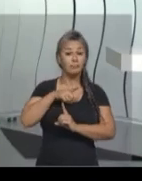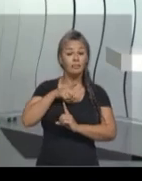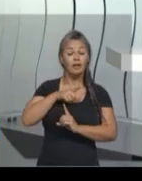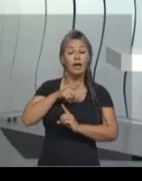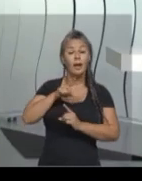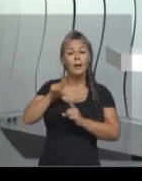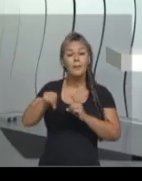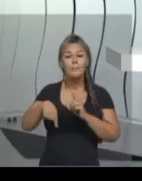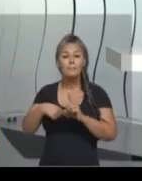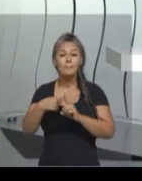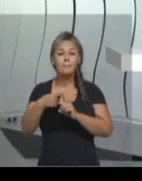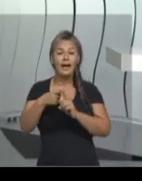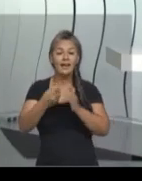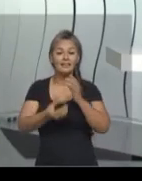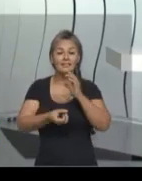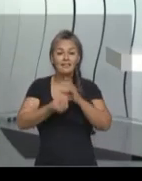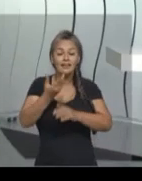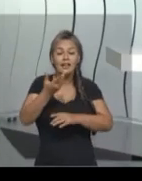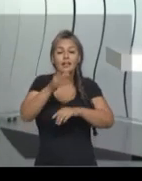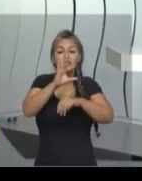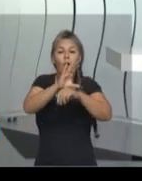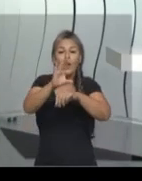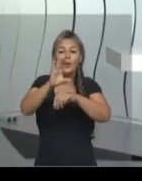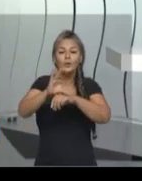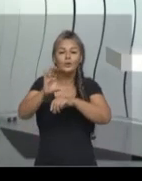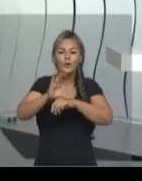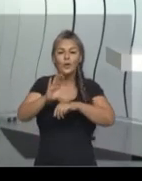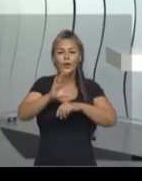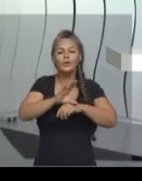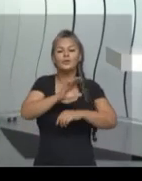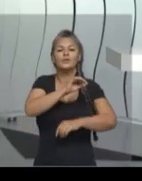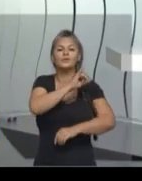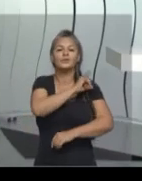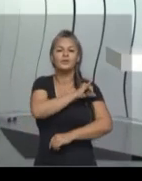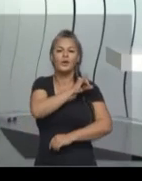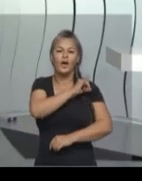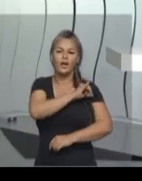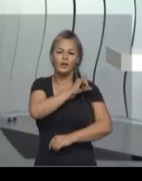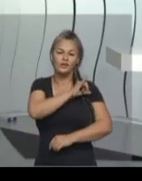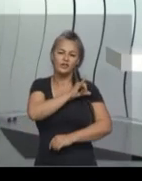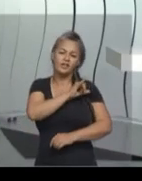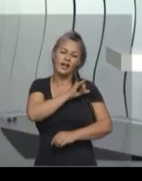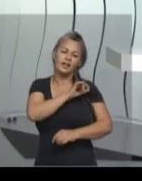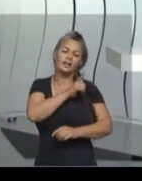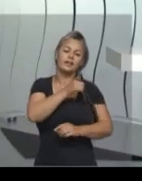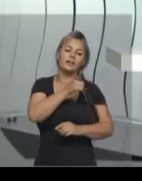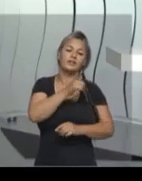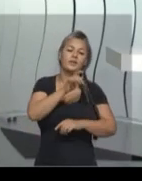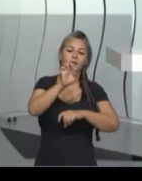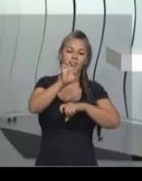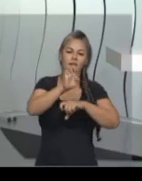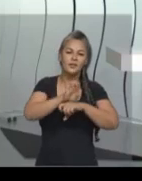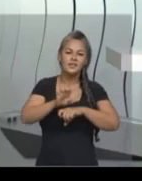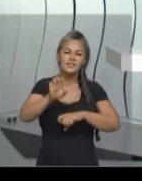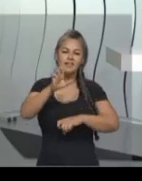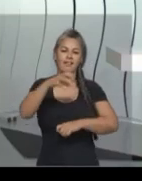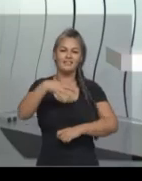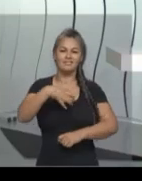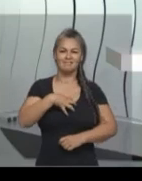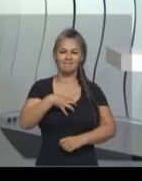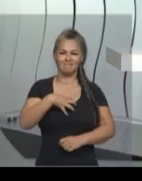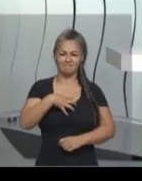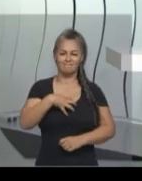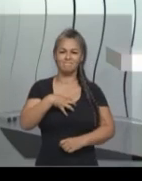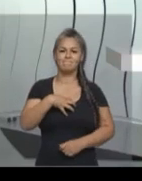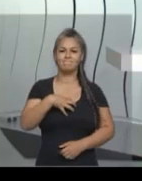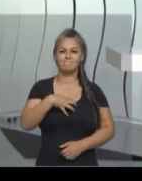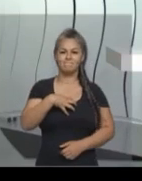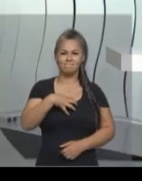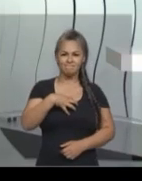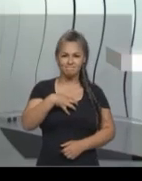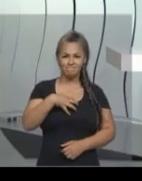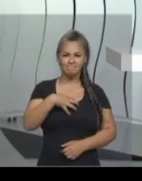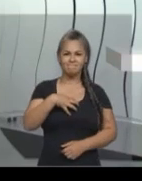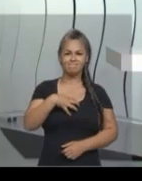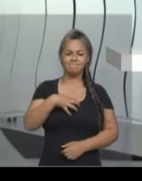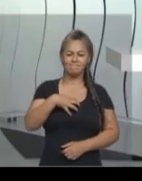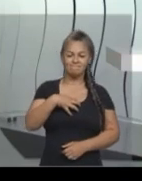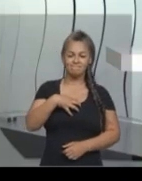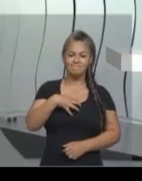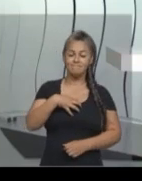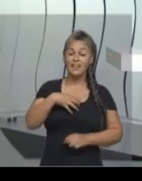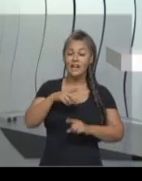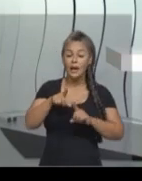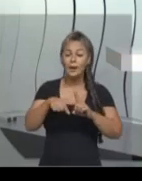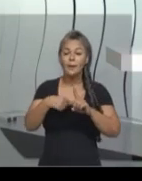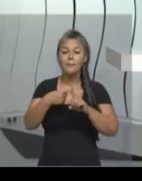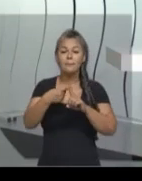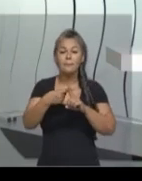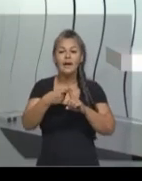da Missão Artística Francesa em 1816. Essa missão artística trouxe vários